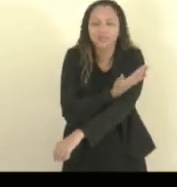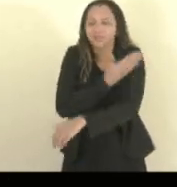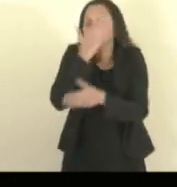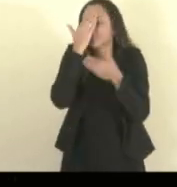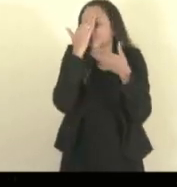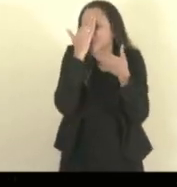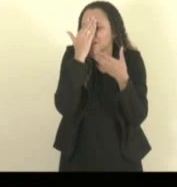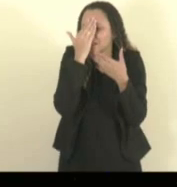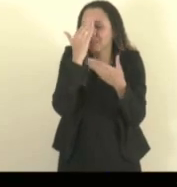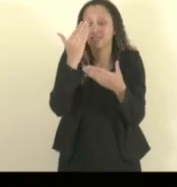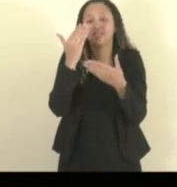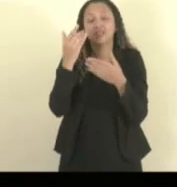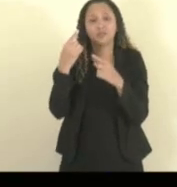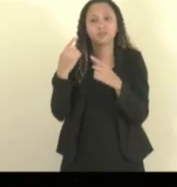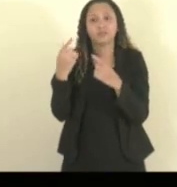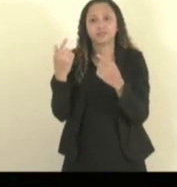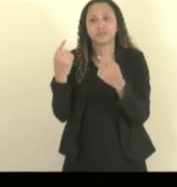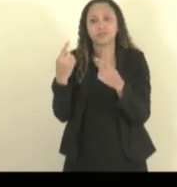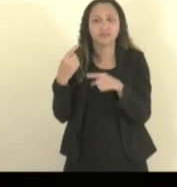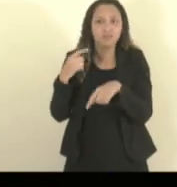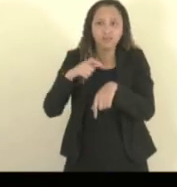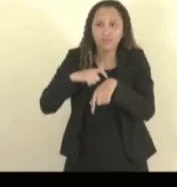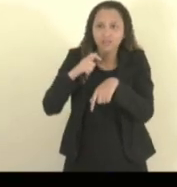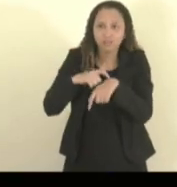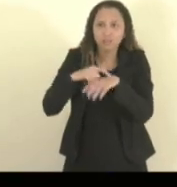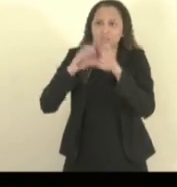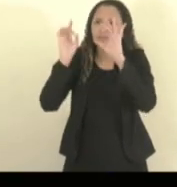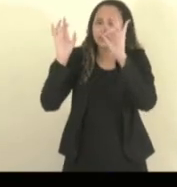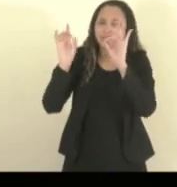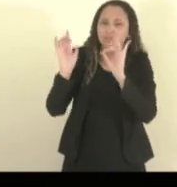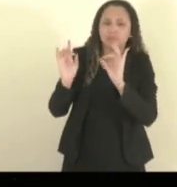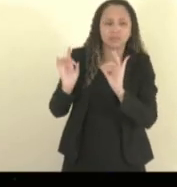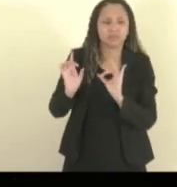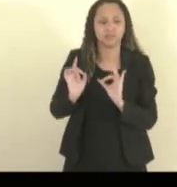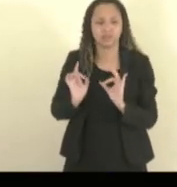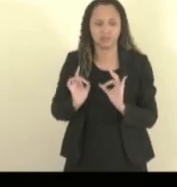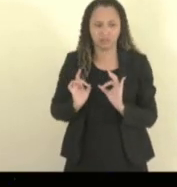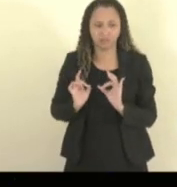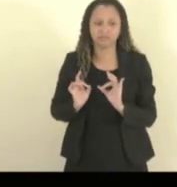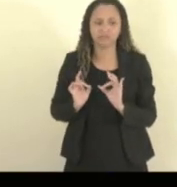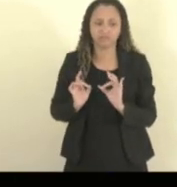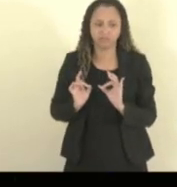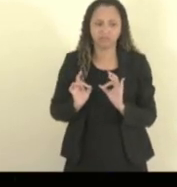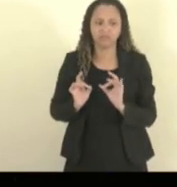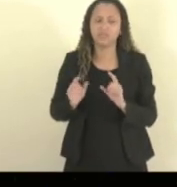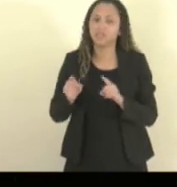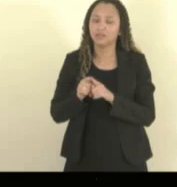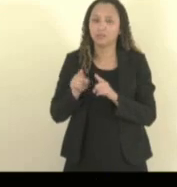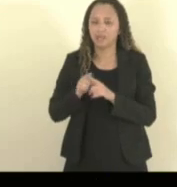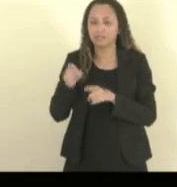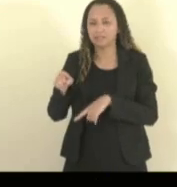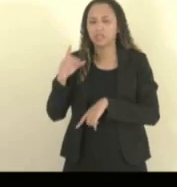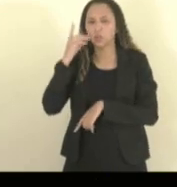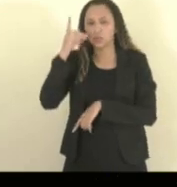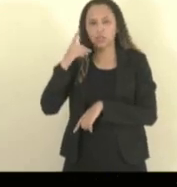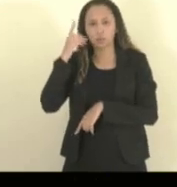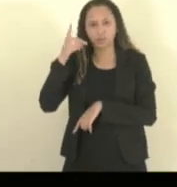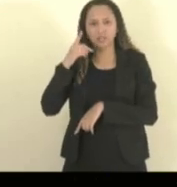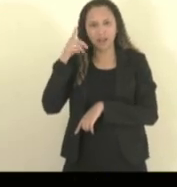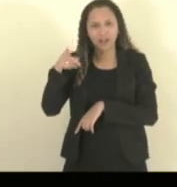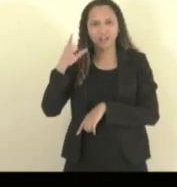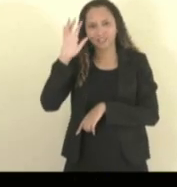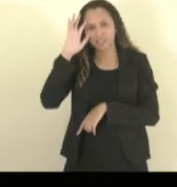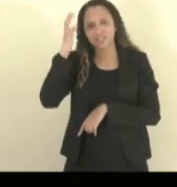por esse momento tão especial, né? E essa decisão do deputado, dentro